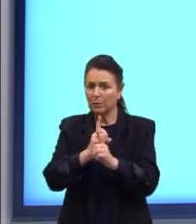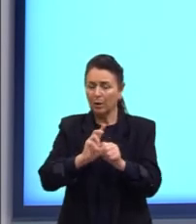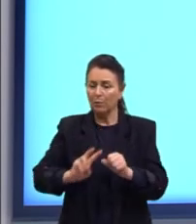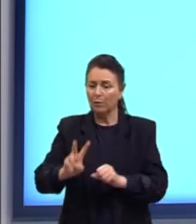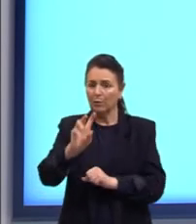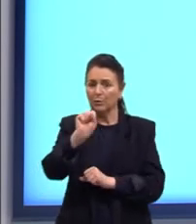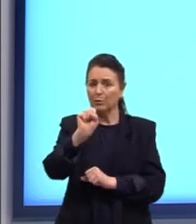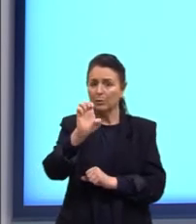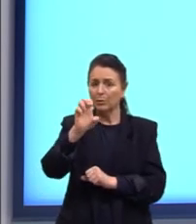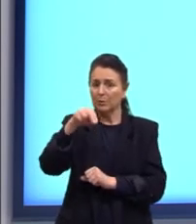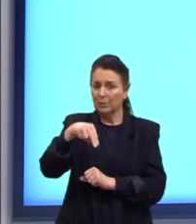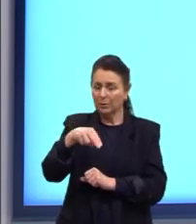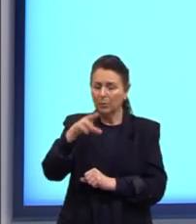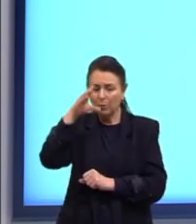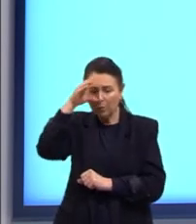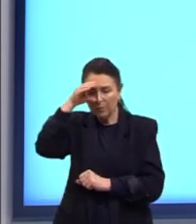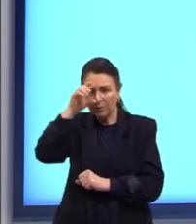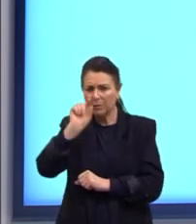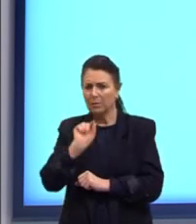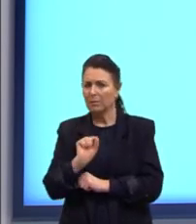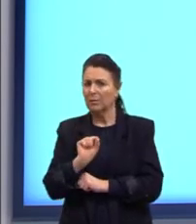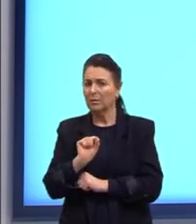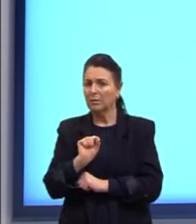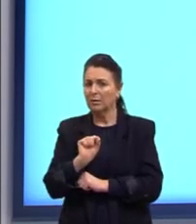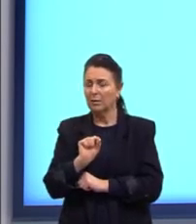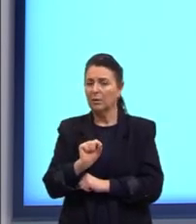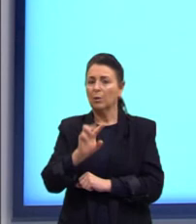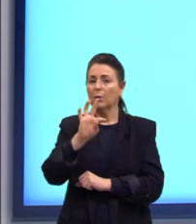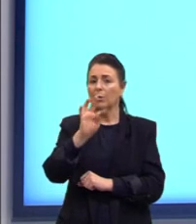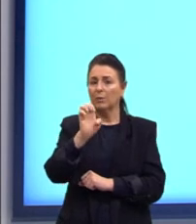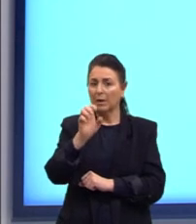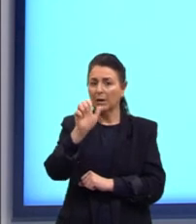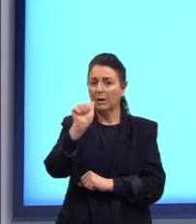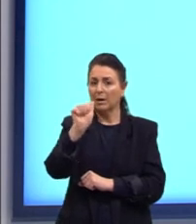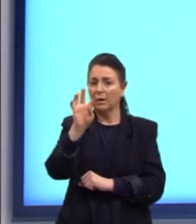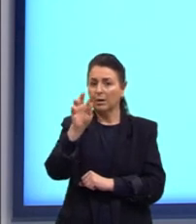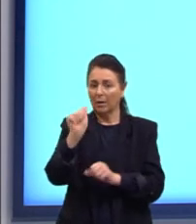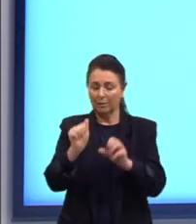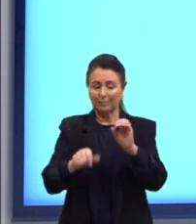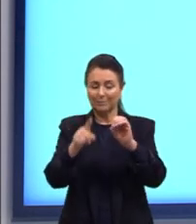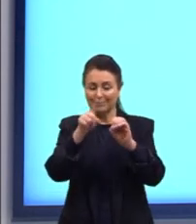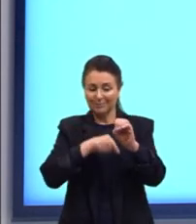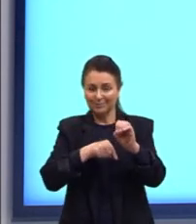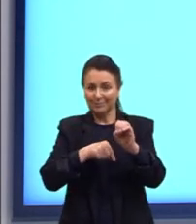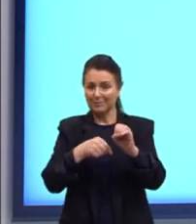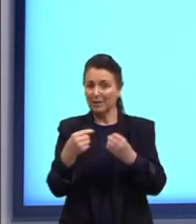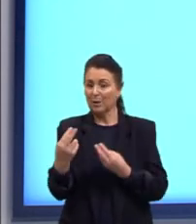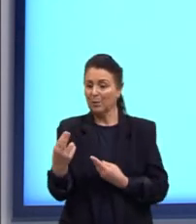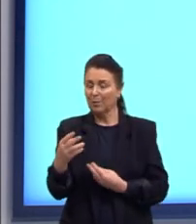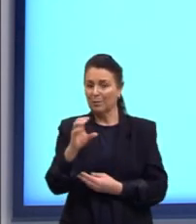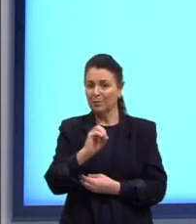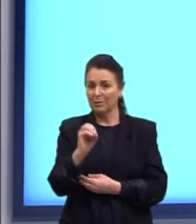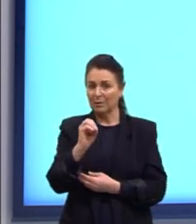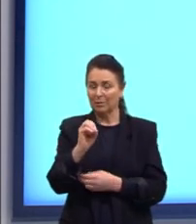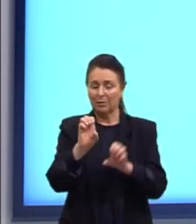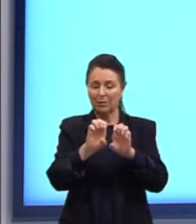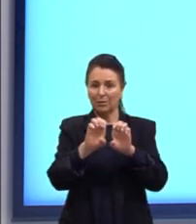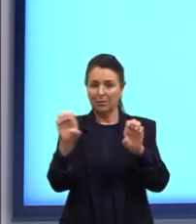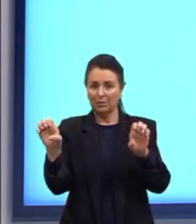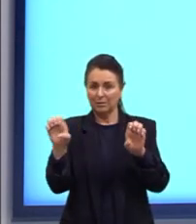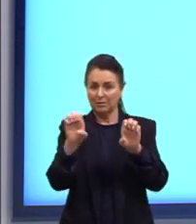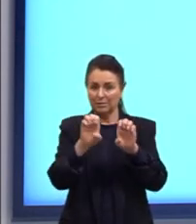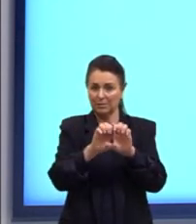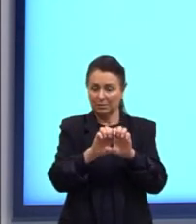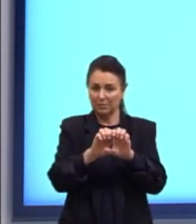seno nós observaríamos que nesse caso o θ ele seria igual a 0 então a nossa equação seria